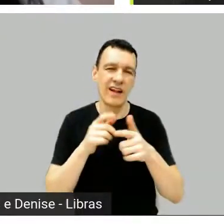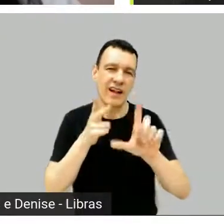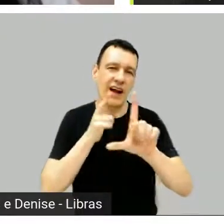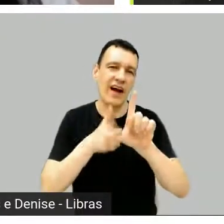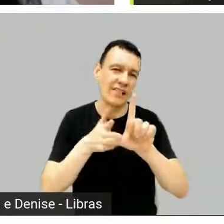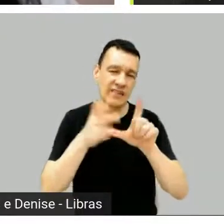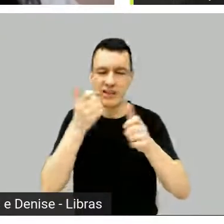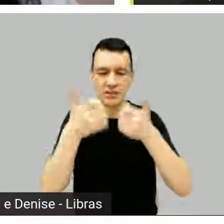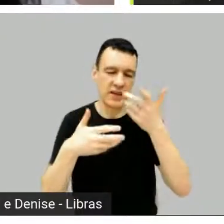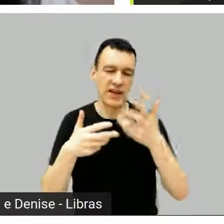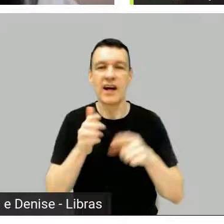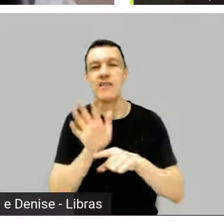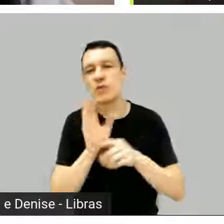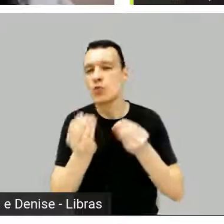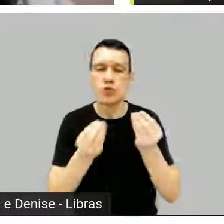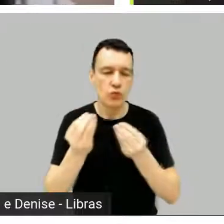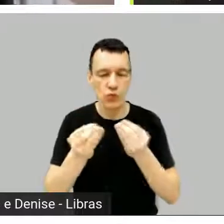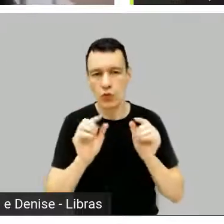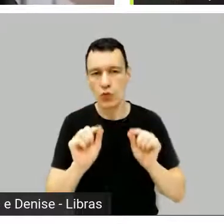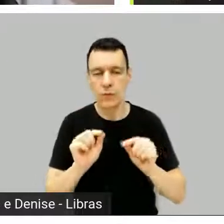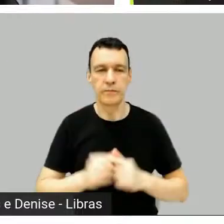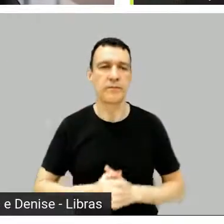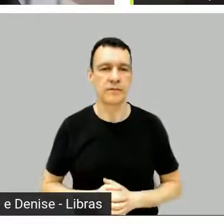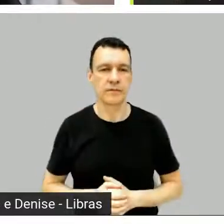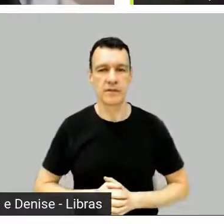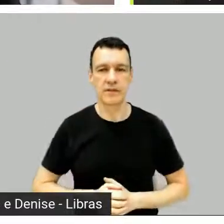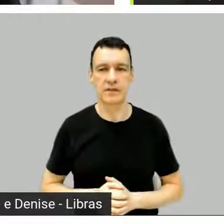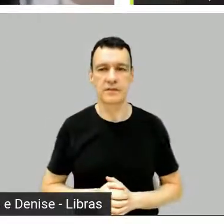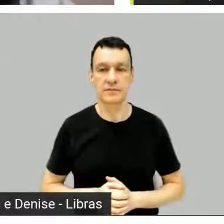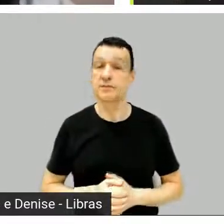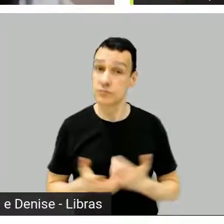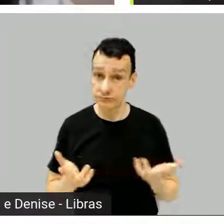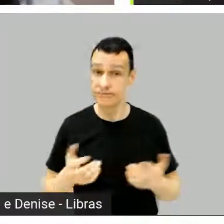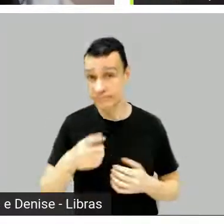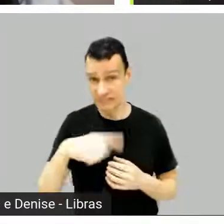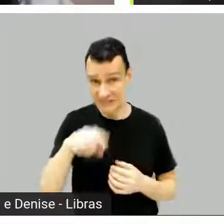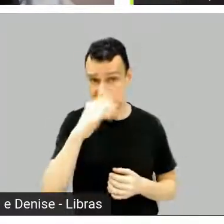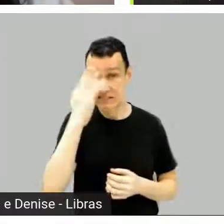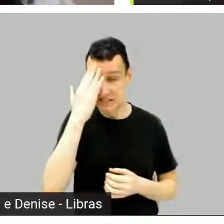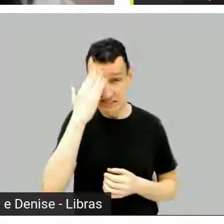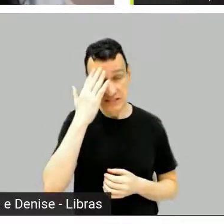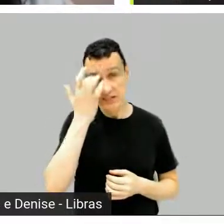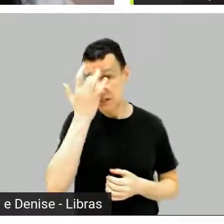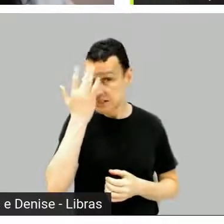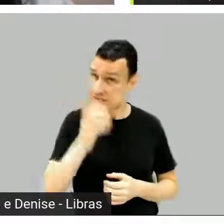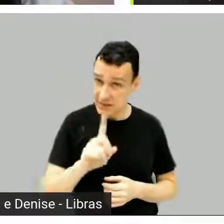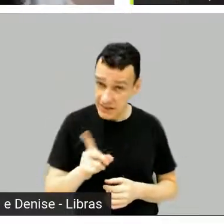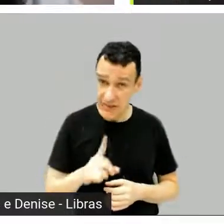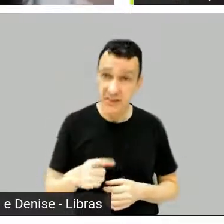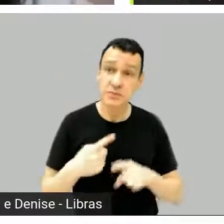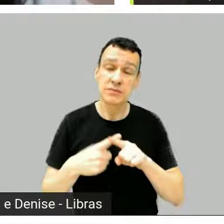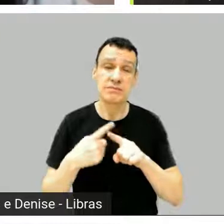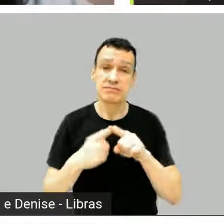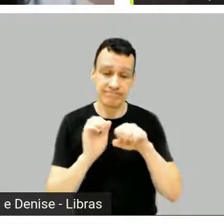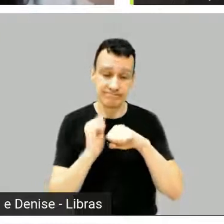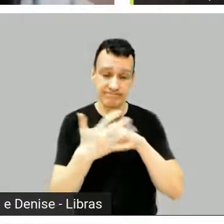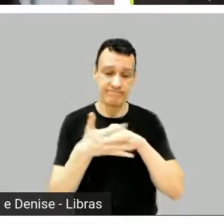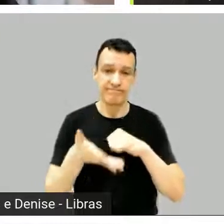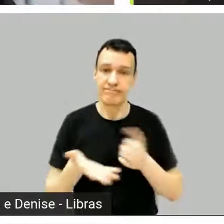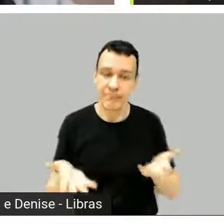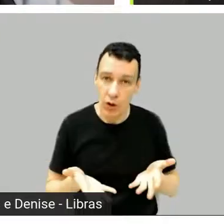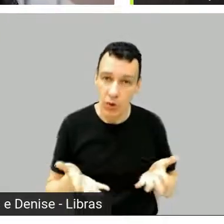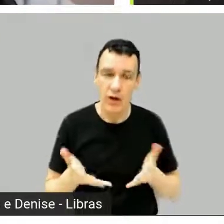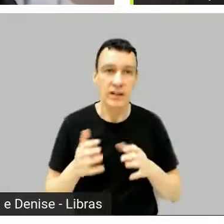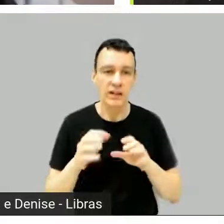bem ansiosa, assim. A gente sabe que é um desafio, né? Lançar filme agora, em plena pandemia, né? Mas tem que